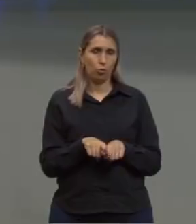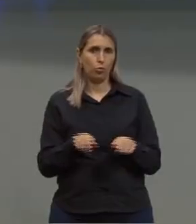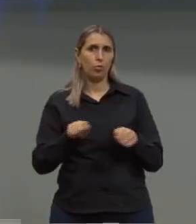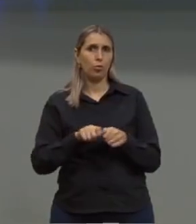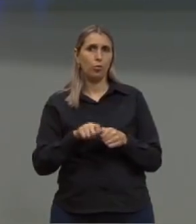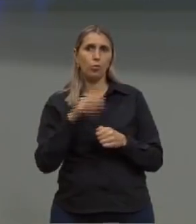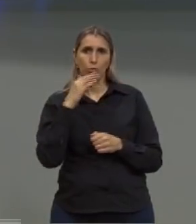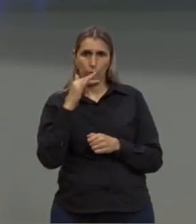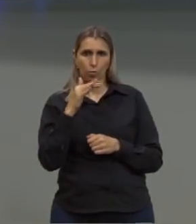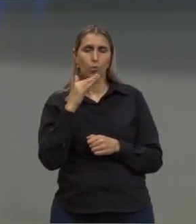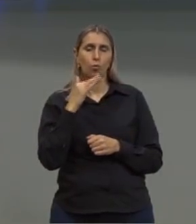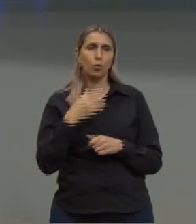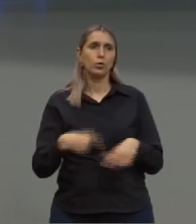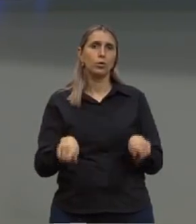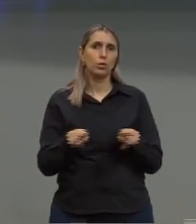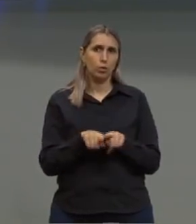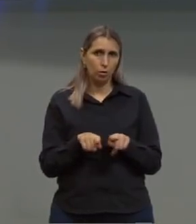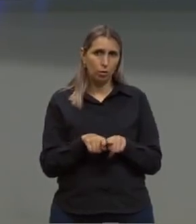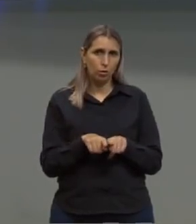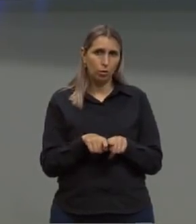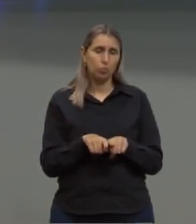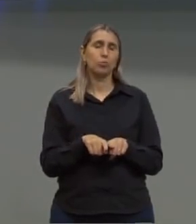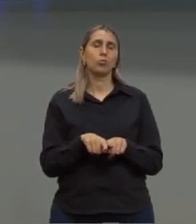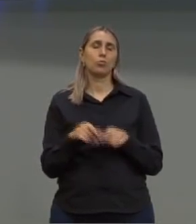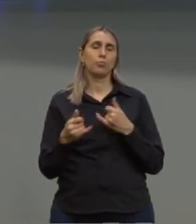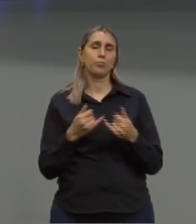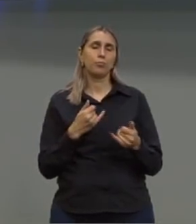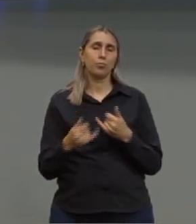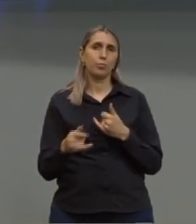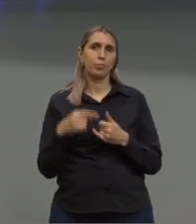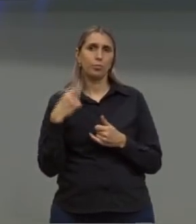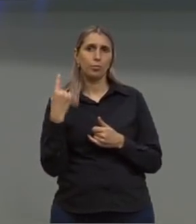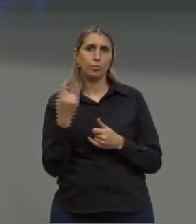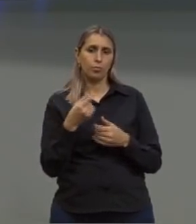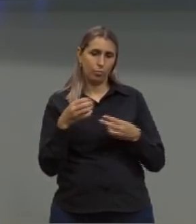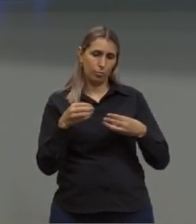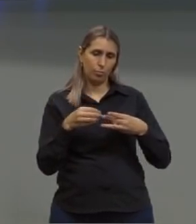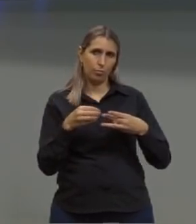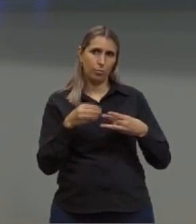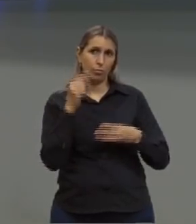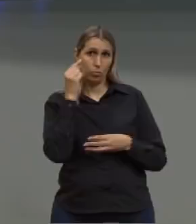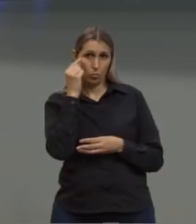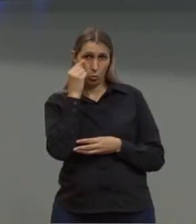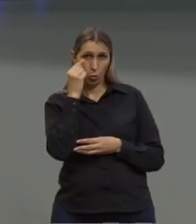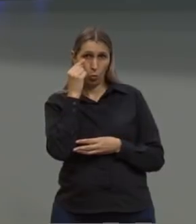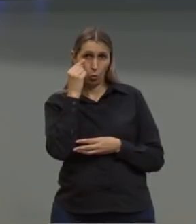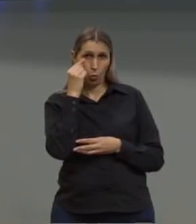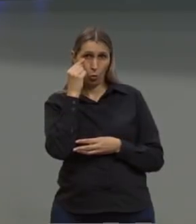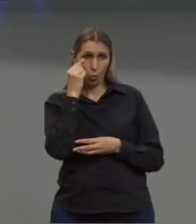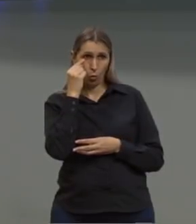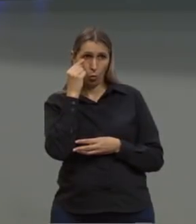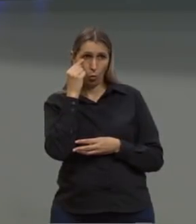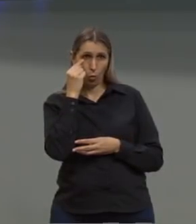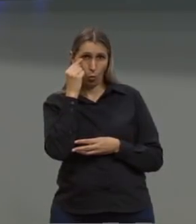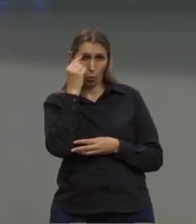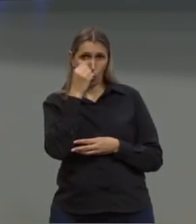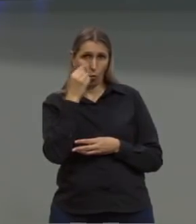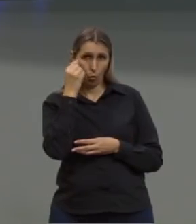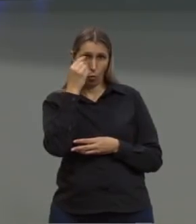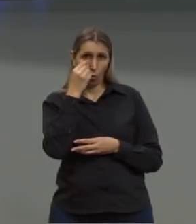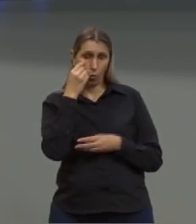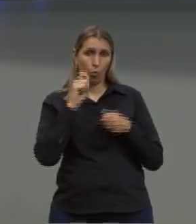pigmentos, como, por exemplo, os pigmentos das nossas células da retina vão ser formados